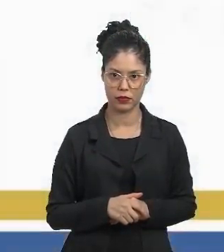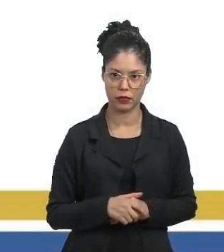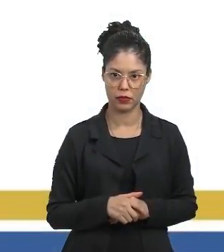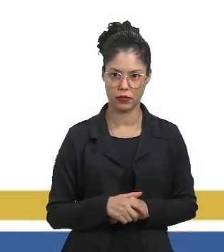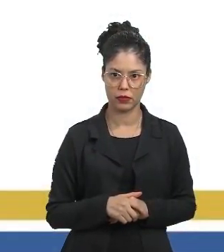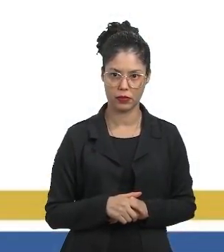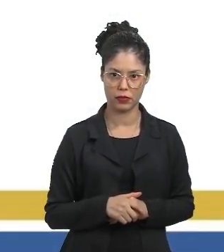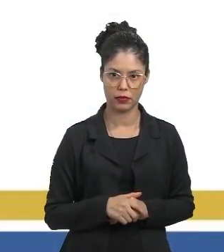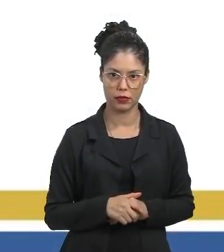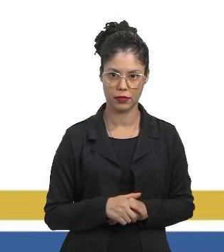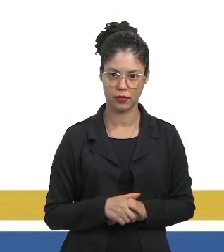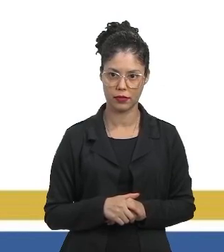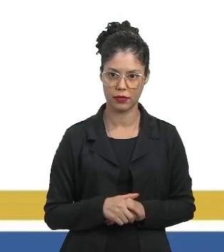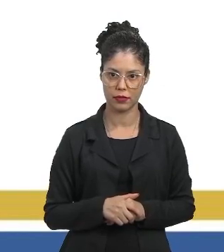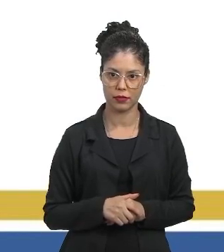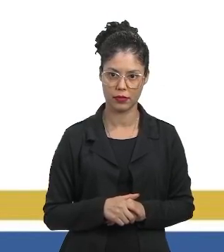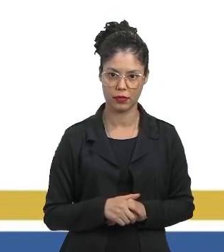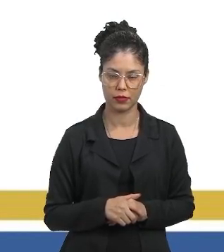Quer ver?